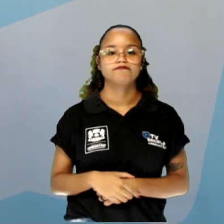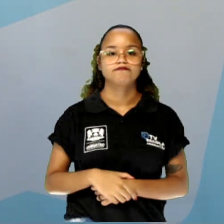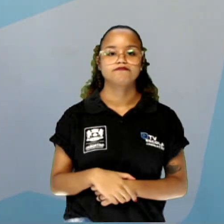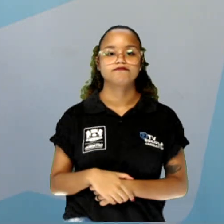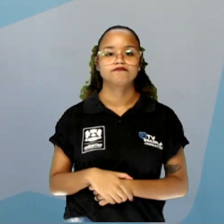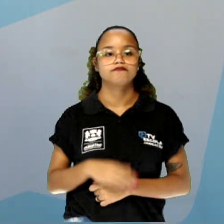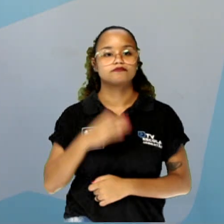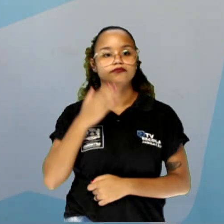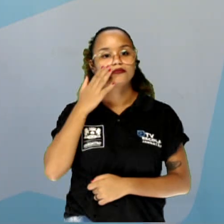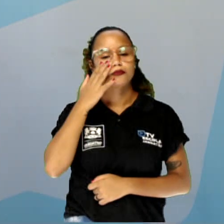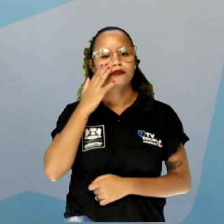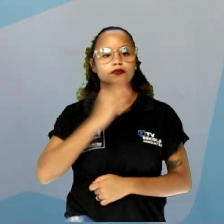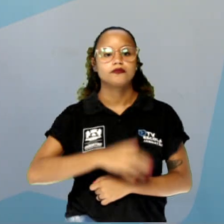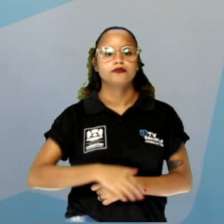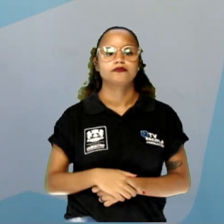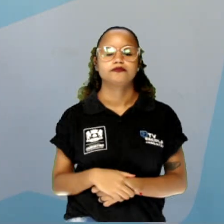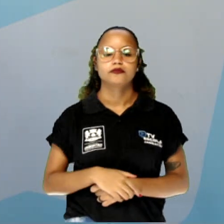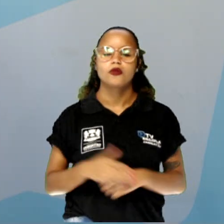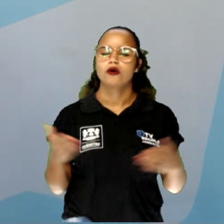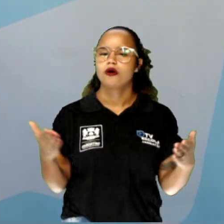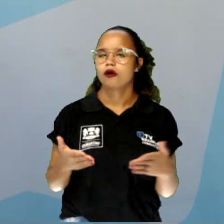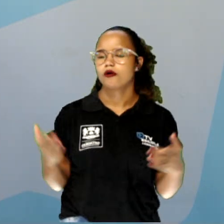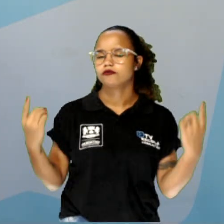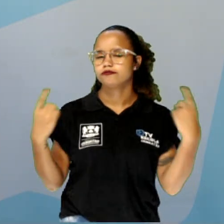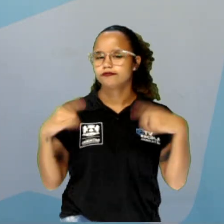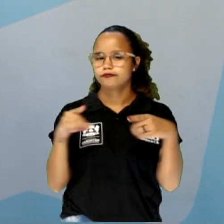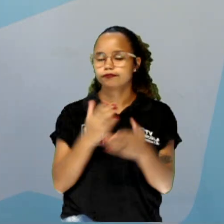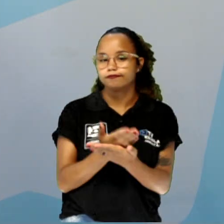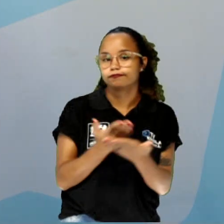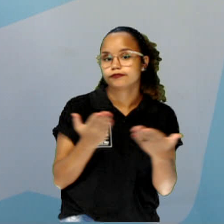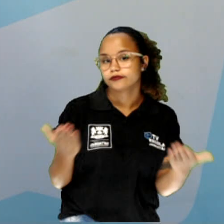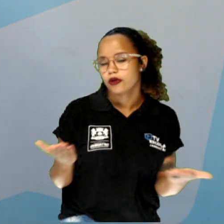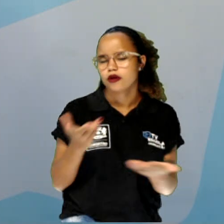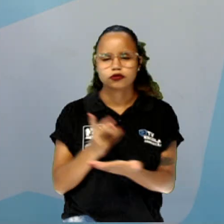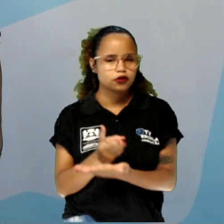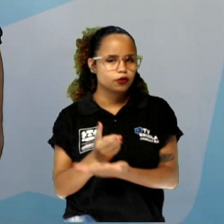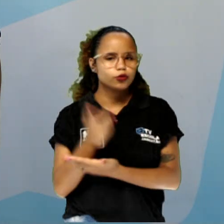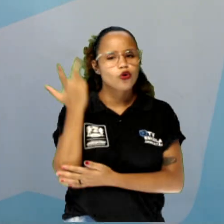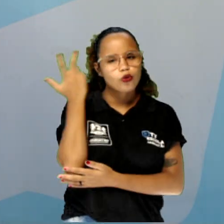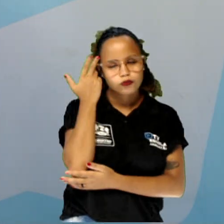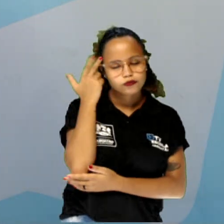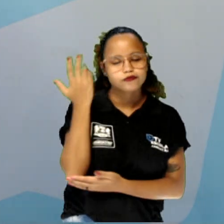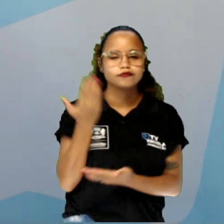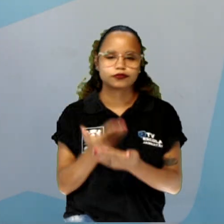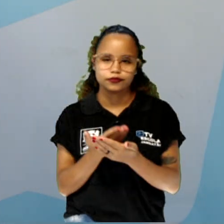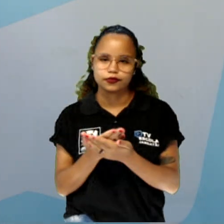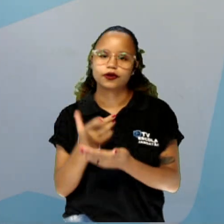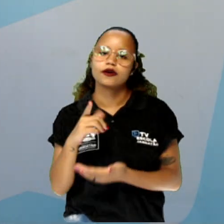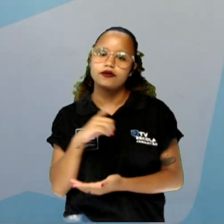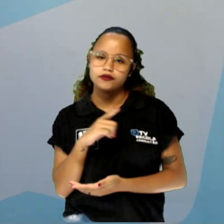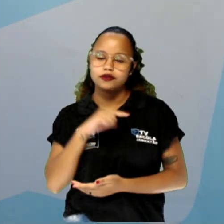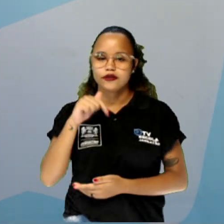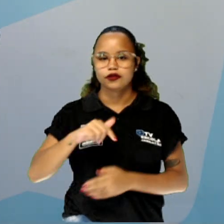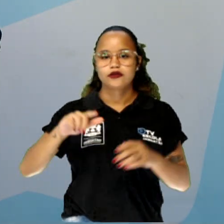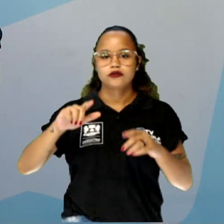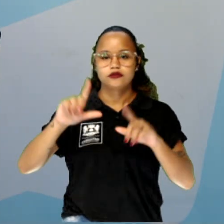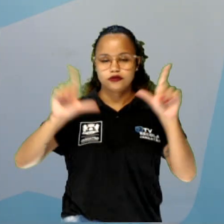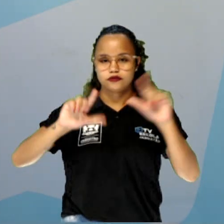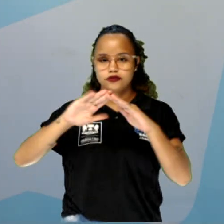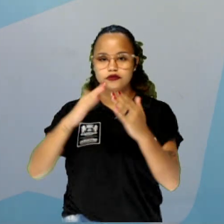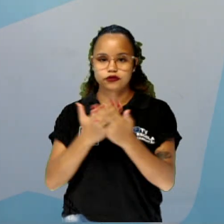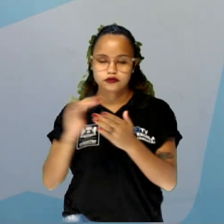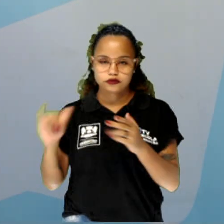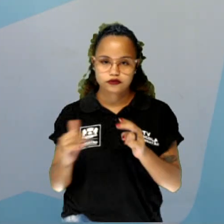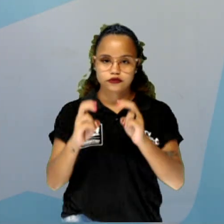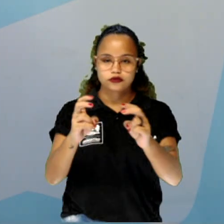Vamos para frente, né? Vamos deixar agora um desafio para você, né? Como sempre, na nossa aula e nas aulas aqui do TV Escola Jaboatão, a gente